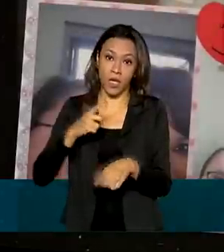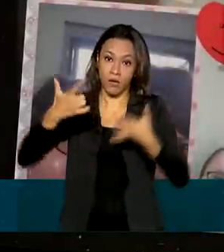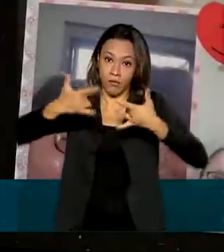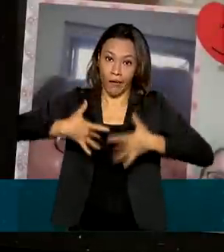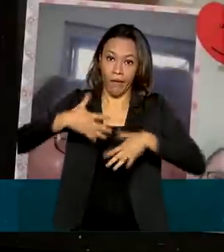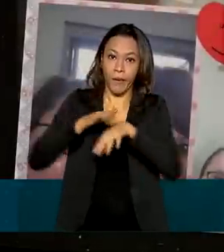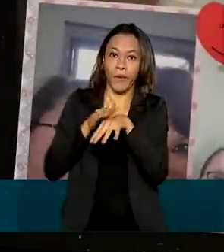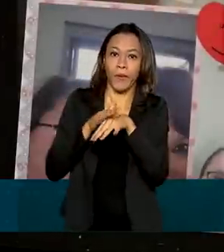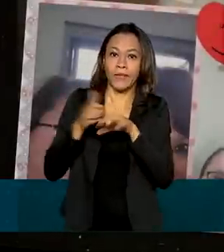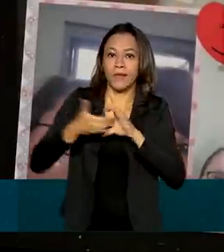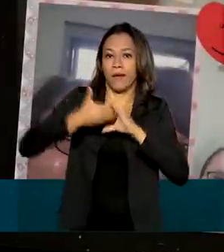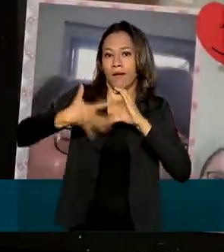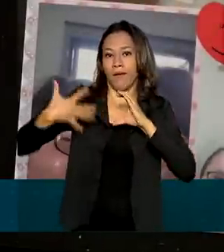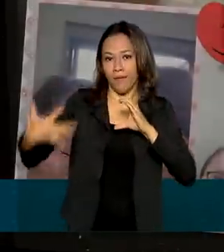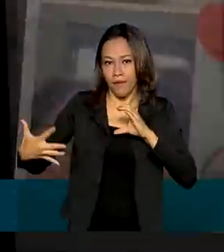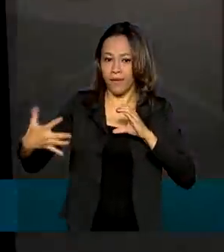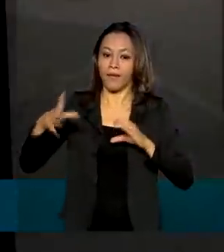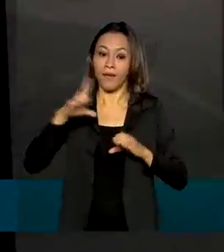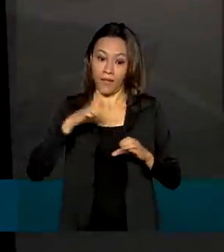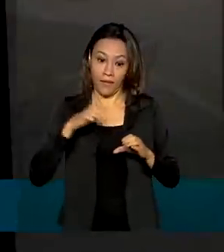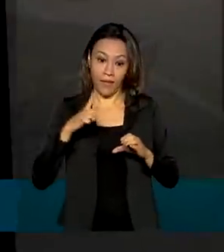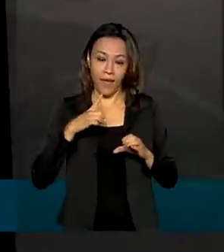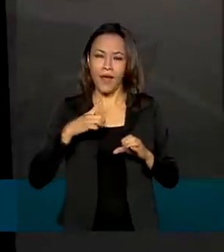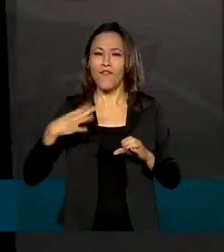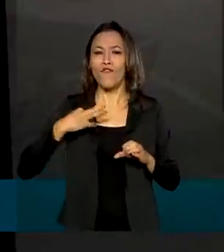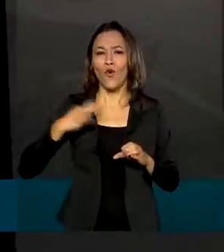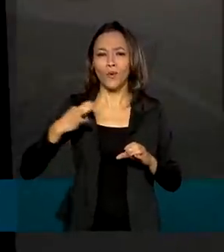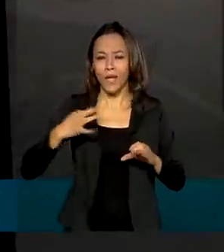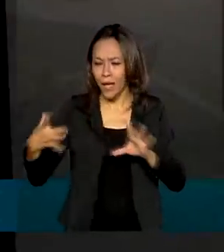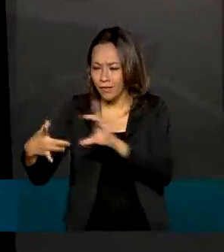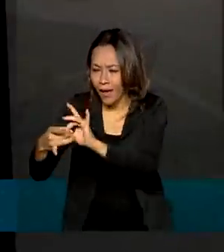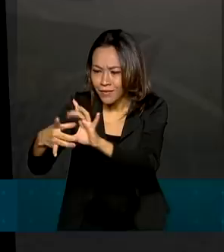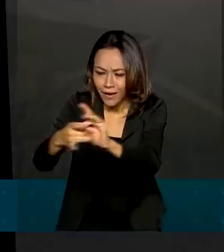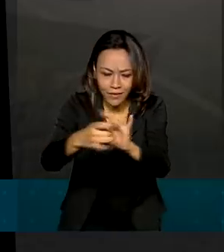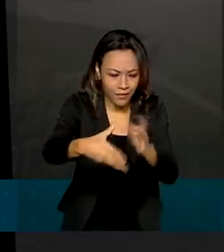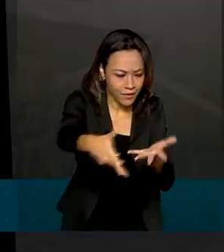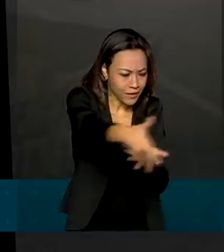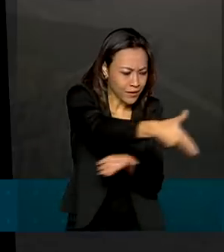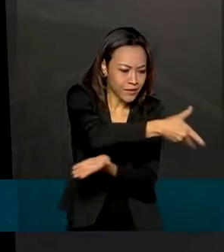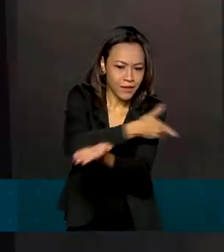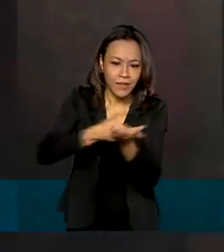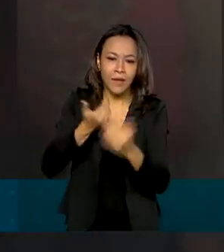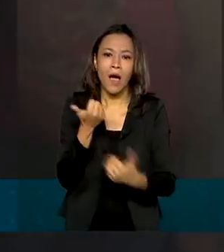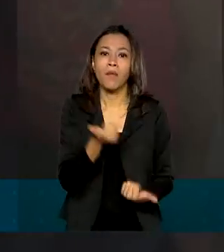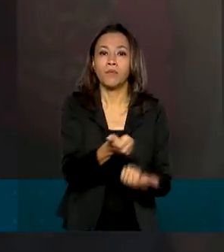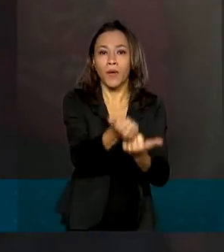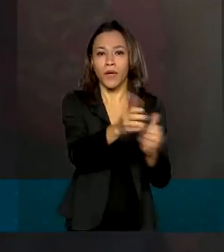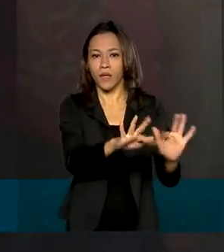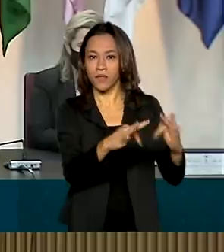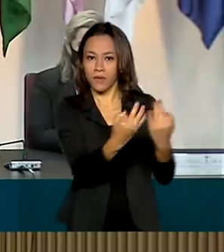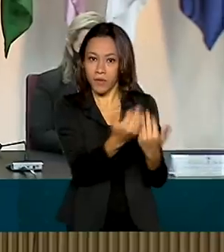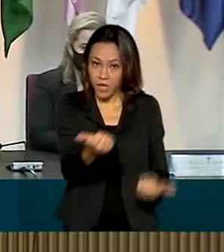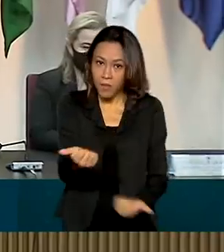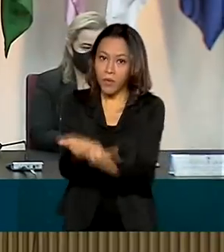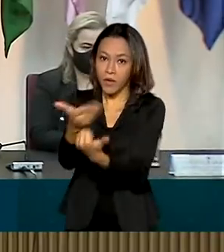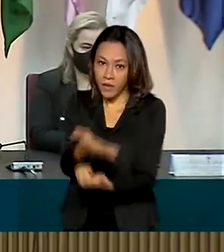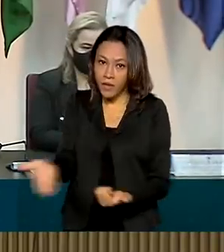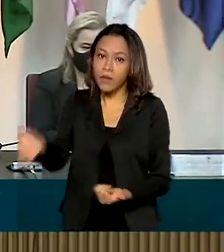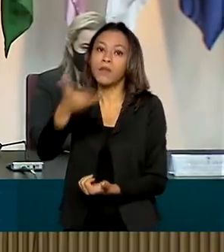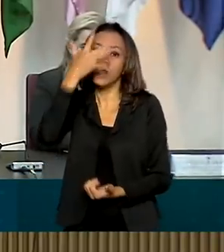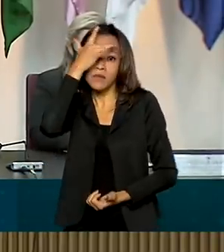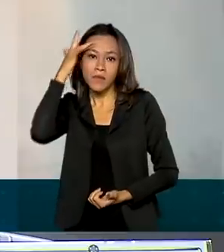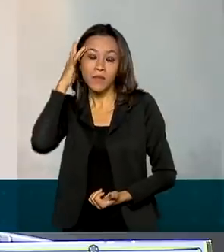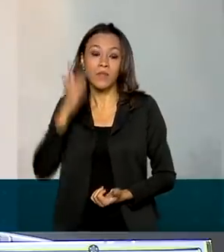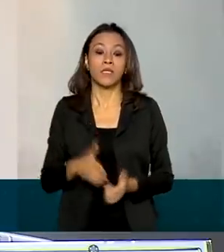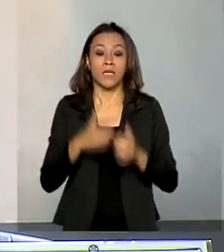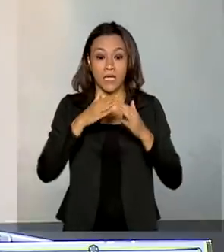campanha quer incentivar a criação de uma rede de voluntariado em prol das famílias e dos pacientes. Durante o lançamento